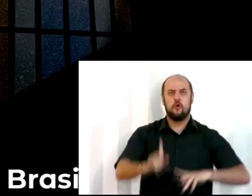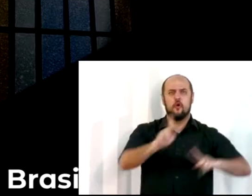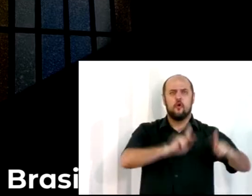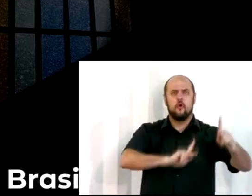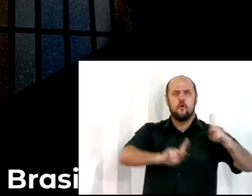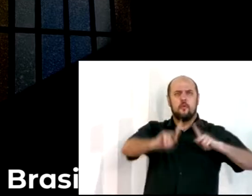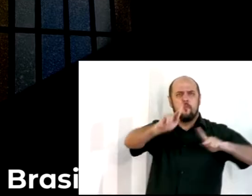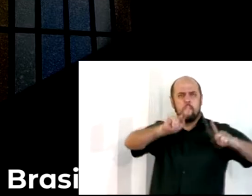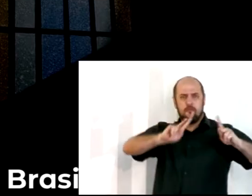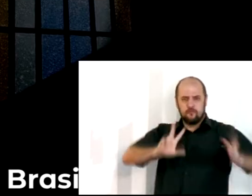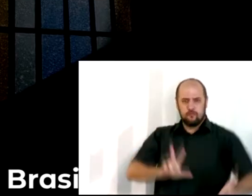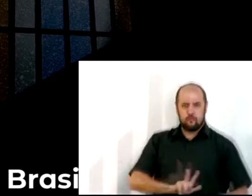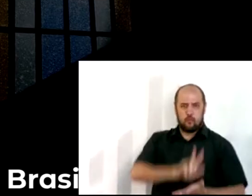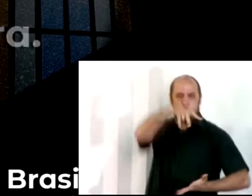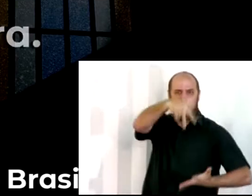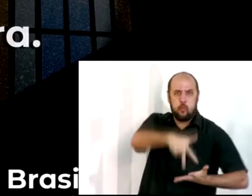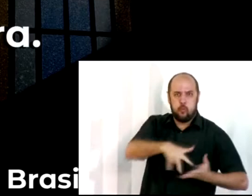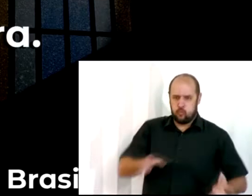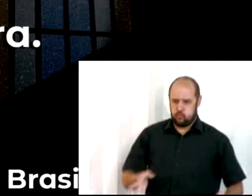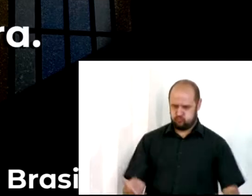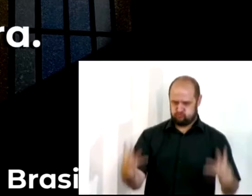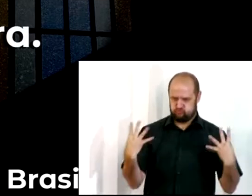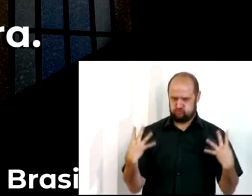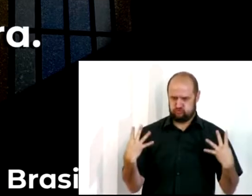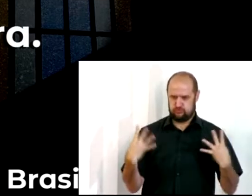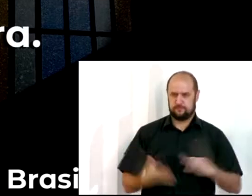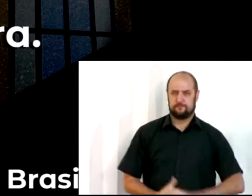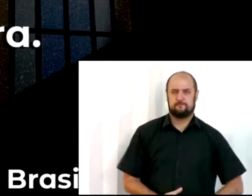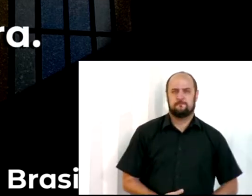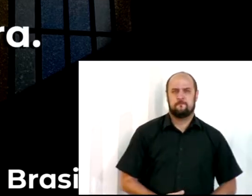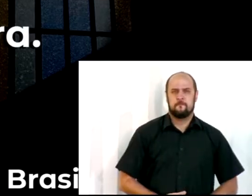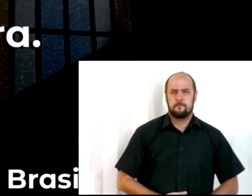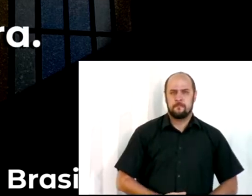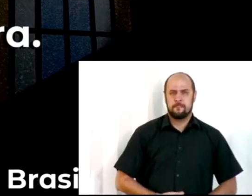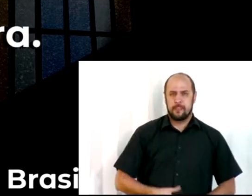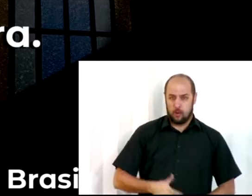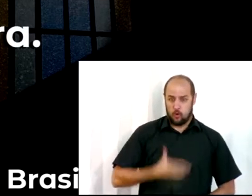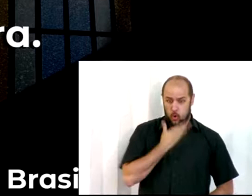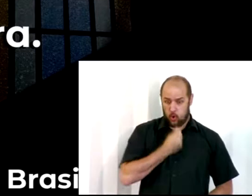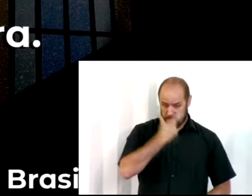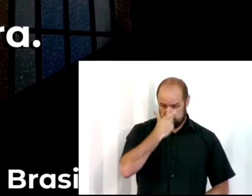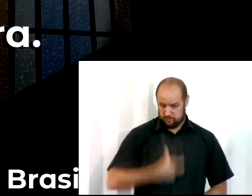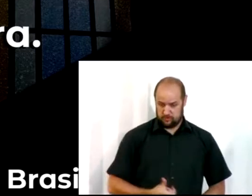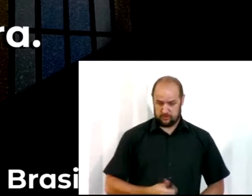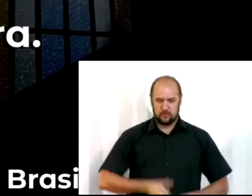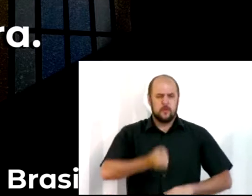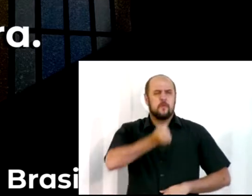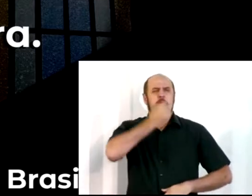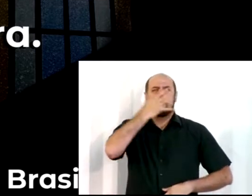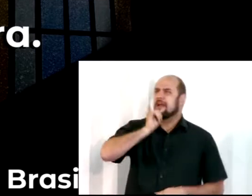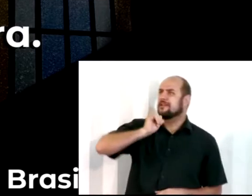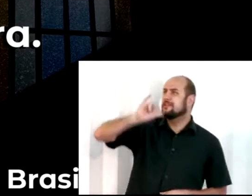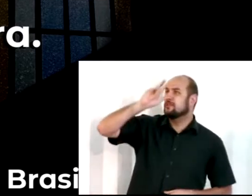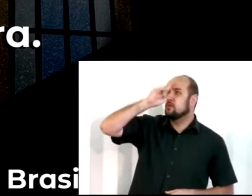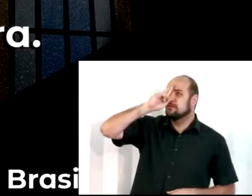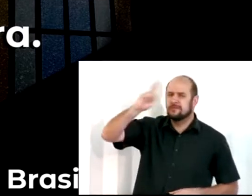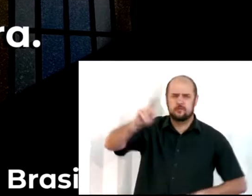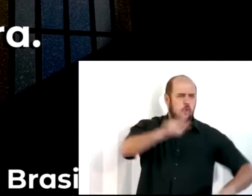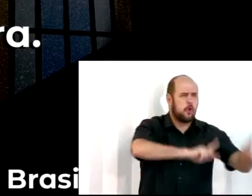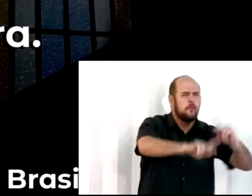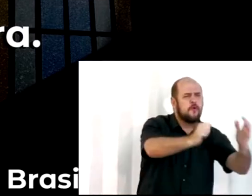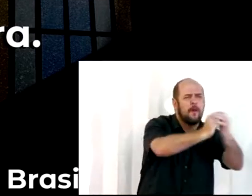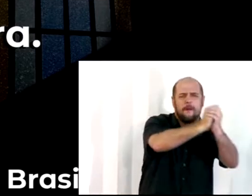se pôs em pé. Esdras bendisse ao Senhor, o grande Deus, e todo o povo respondeu, Amém,